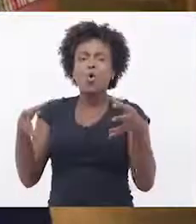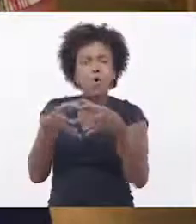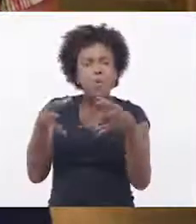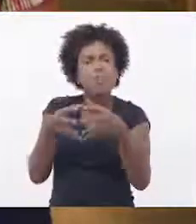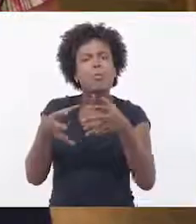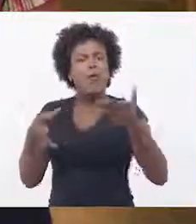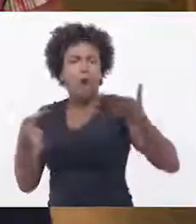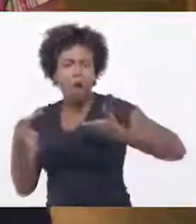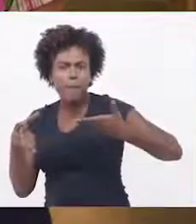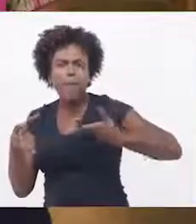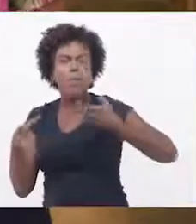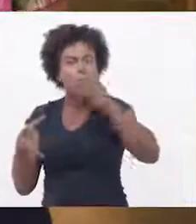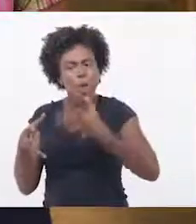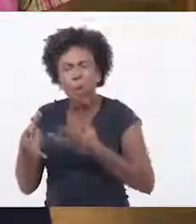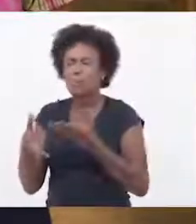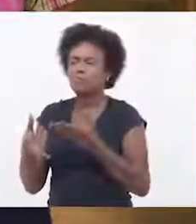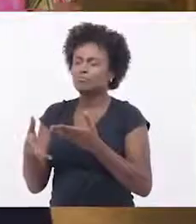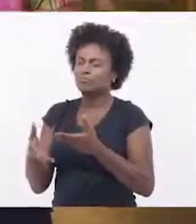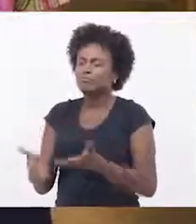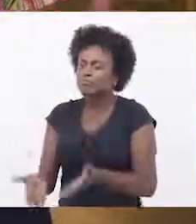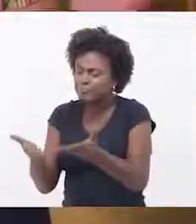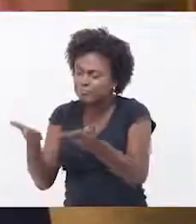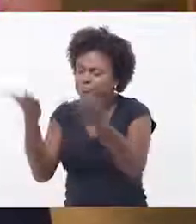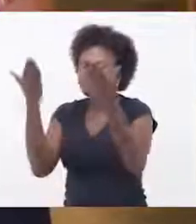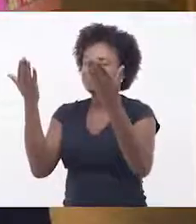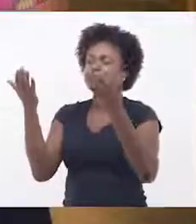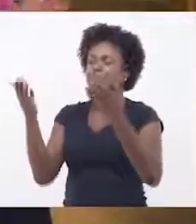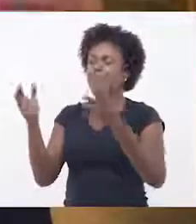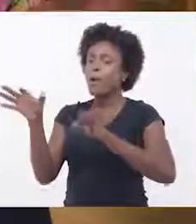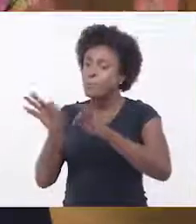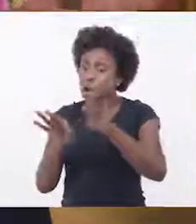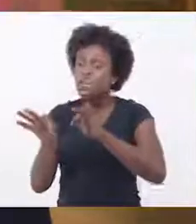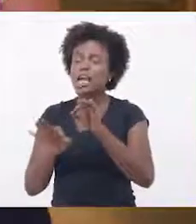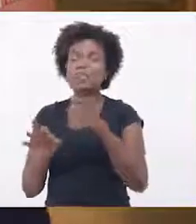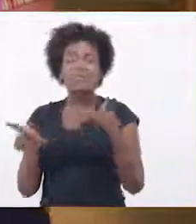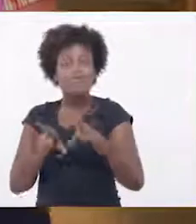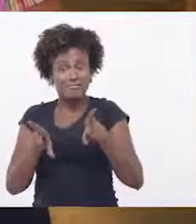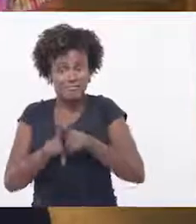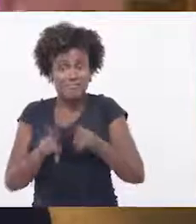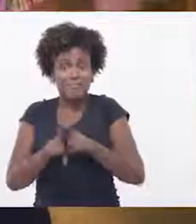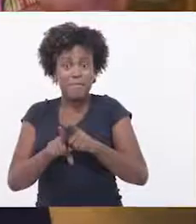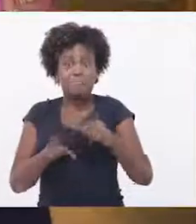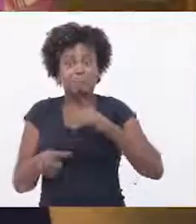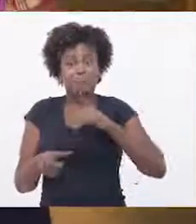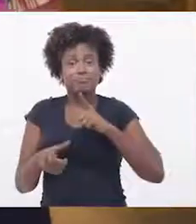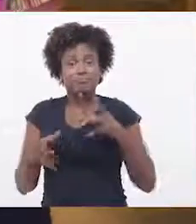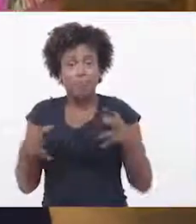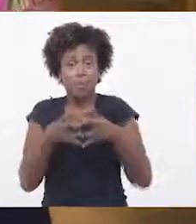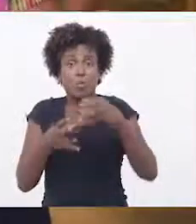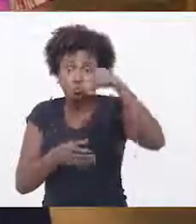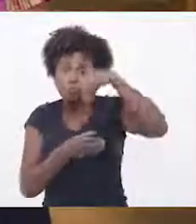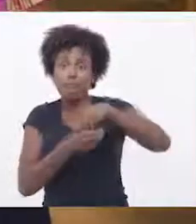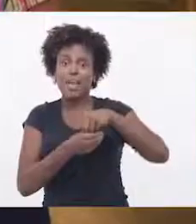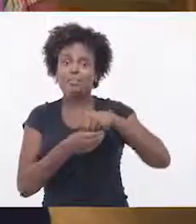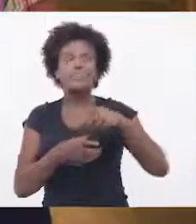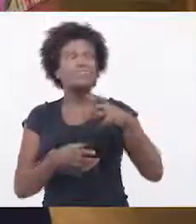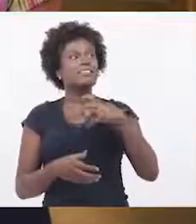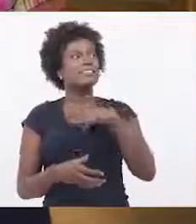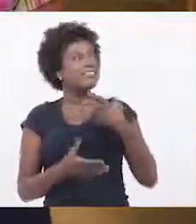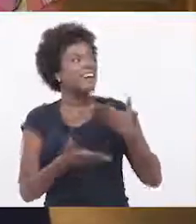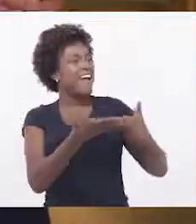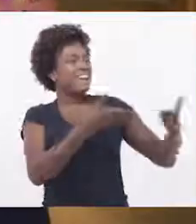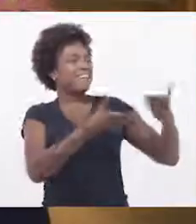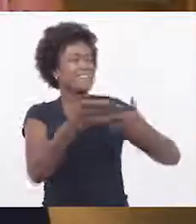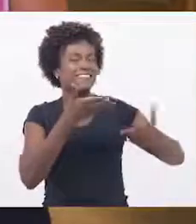sozinho é bem mais desestimulante, então sempre que possível cria grupos, faz eles ficarem amigos, faz eles se conhecerem, faz eles trocarem